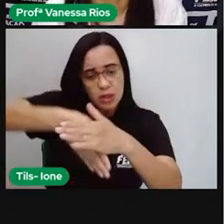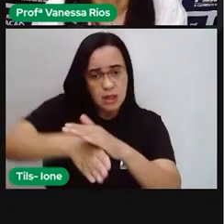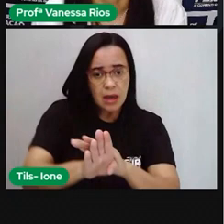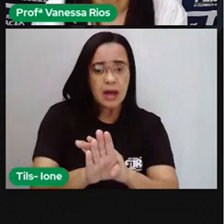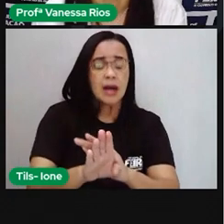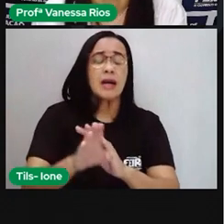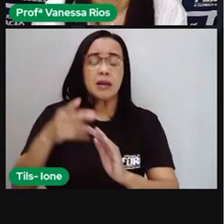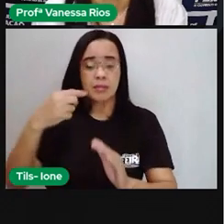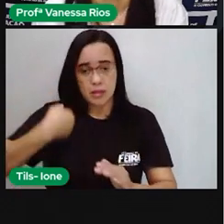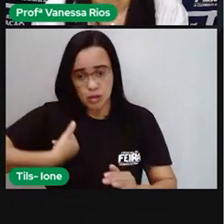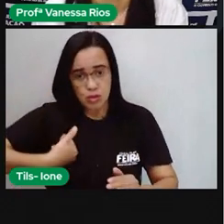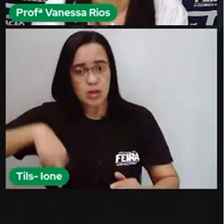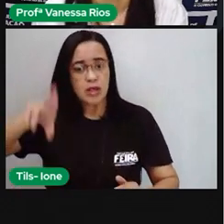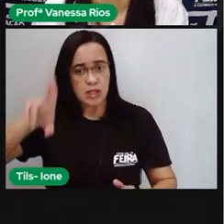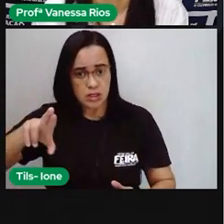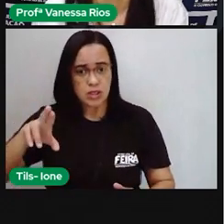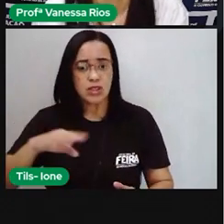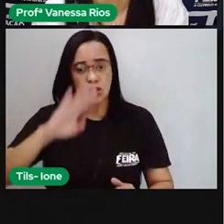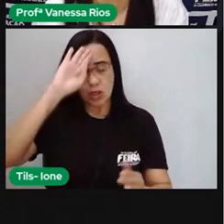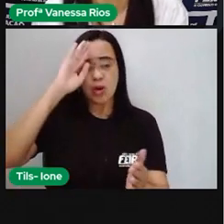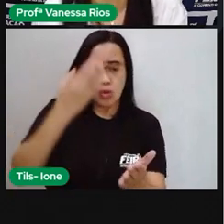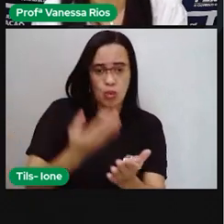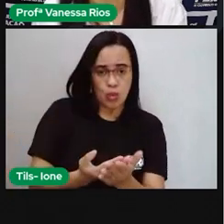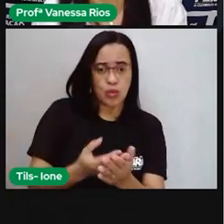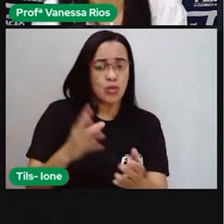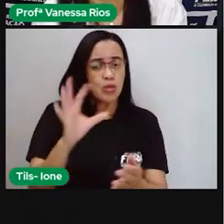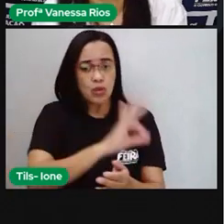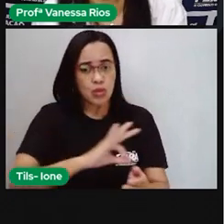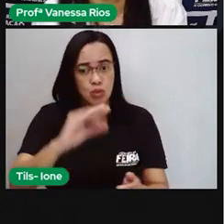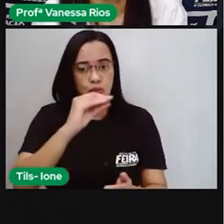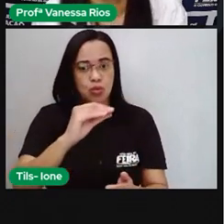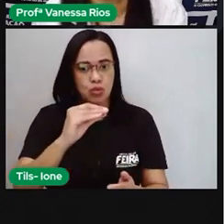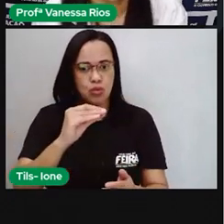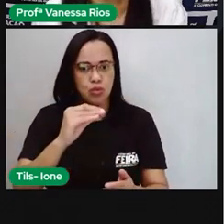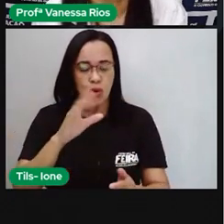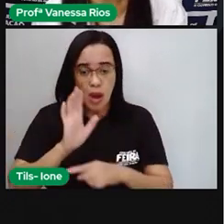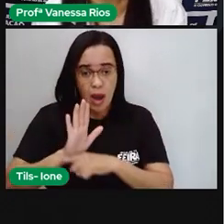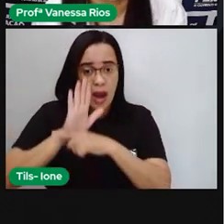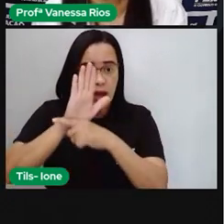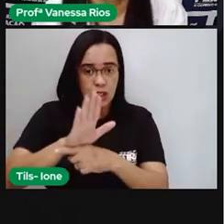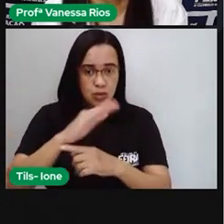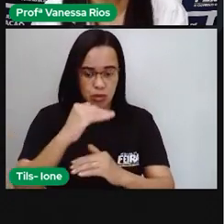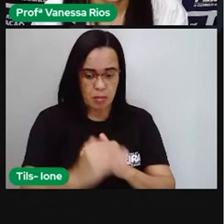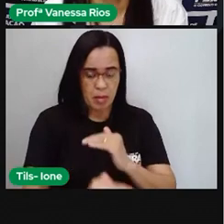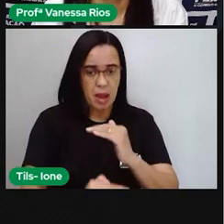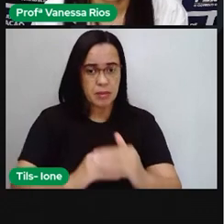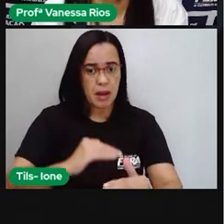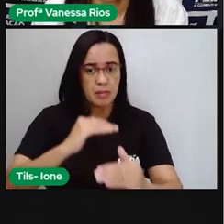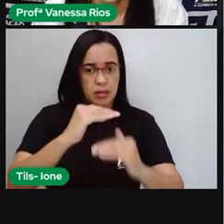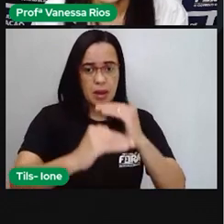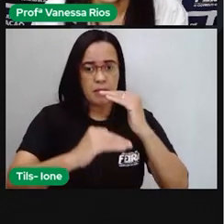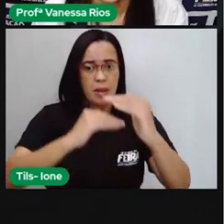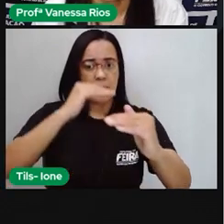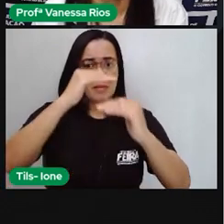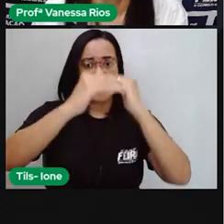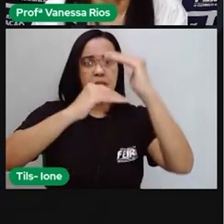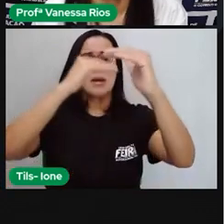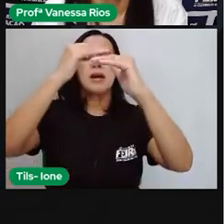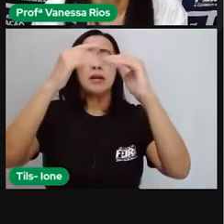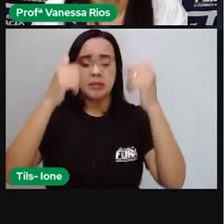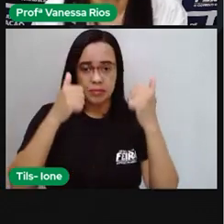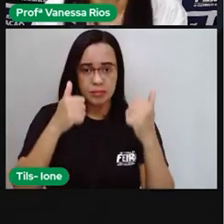nossos costumes, nos faz construir aí a nossa identidade cultural. E é interessante a gente